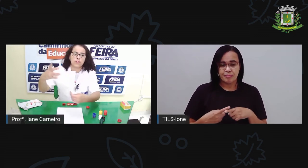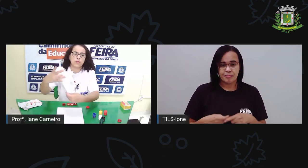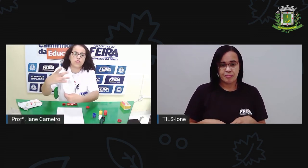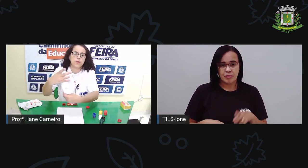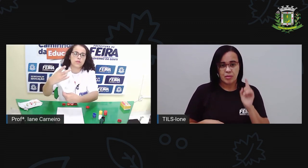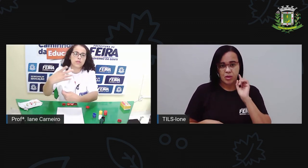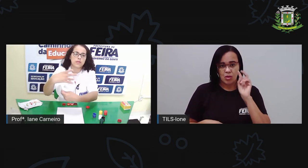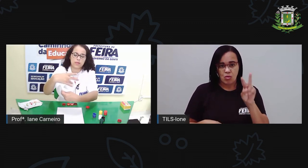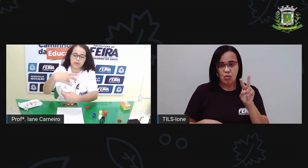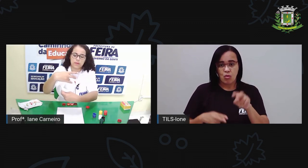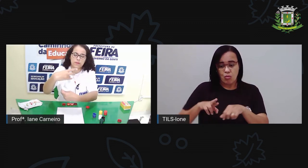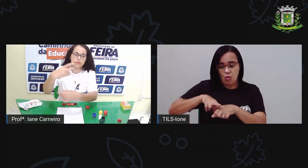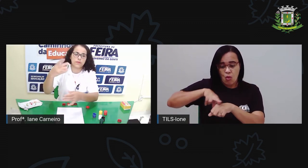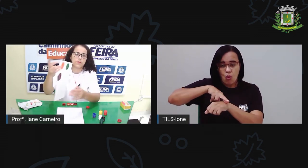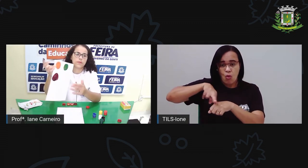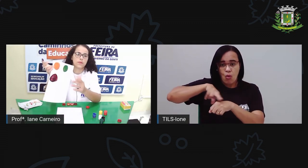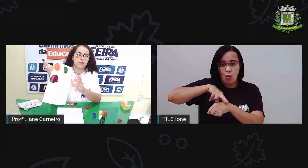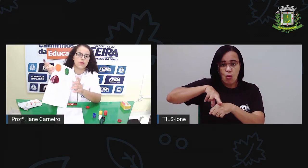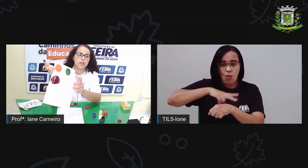deixa mostrar para vocês.